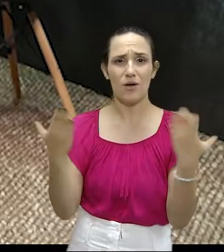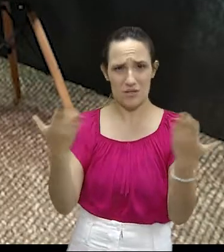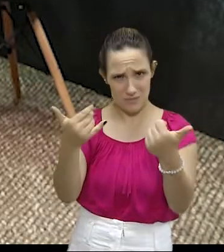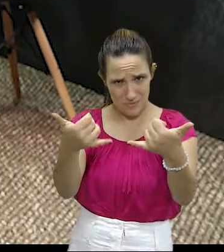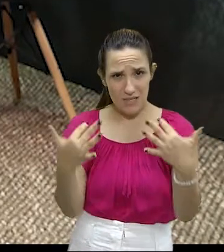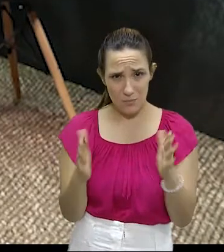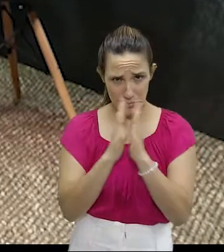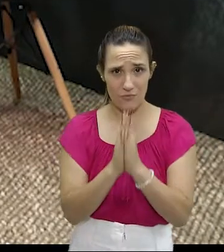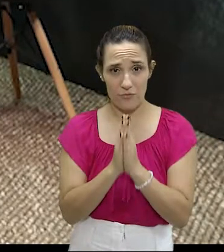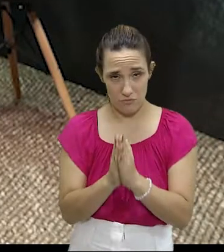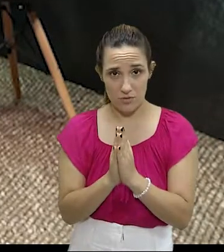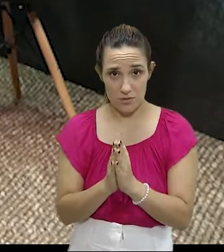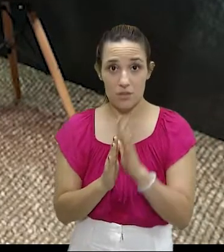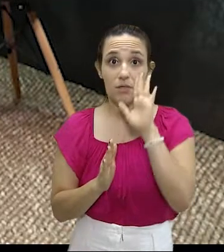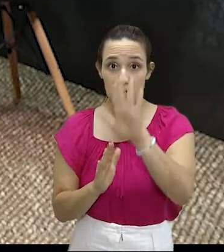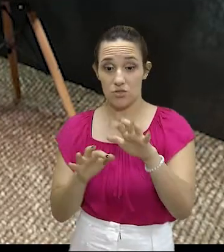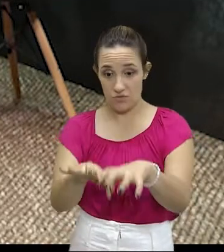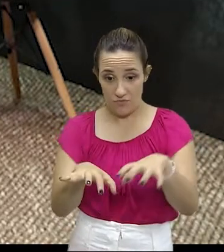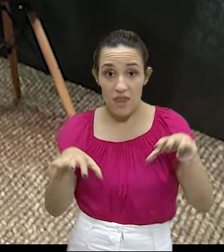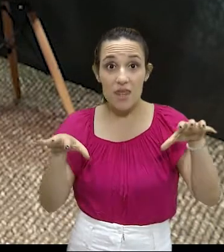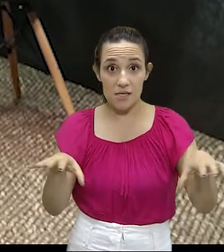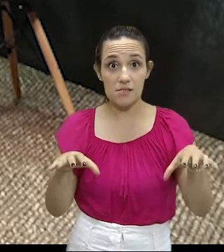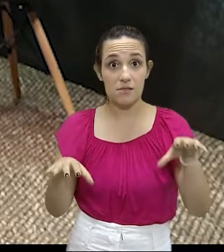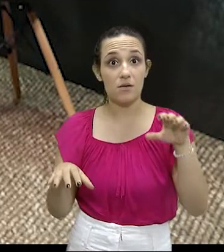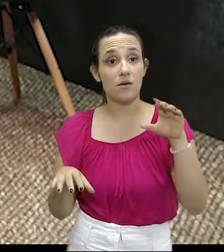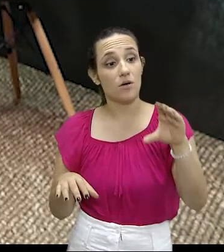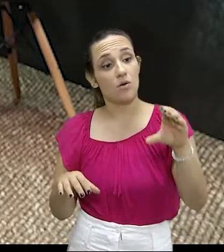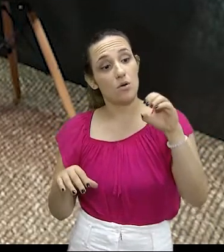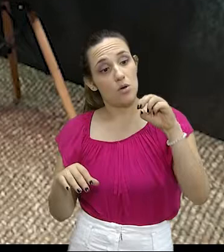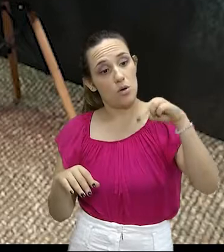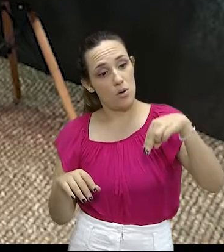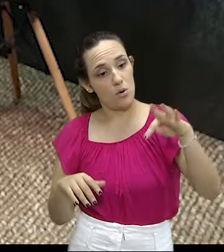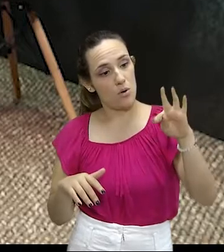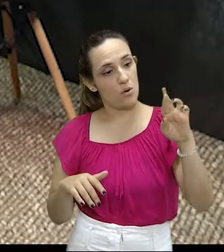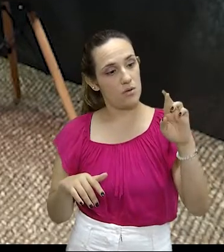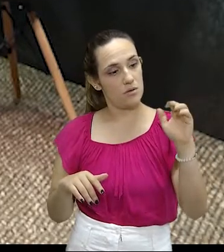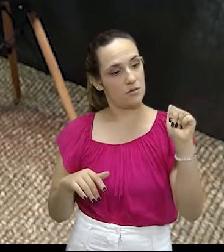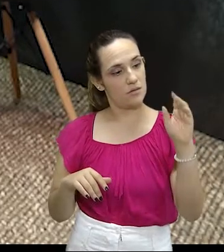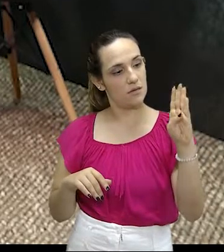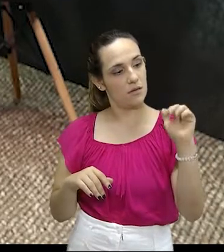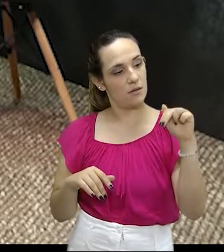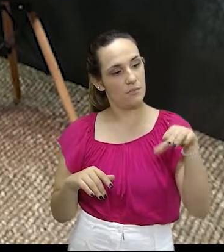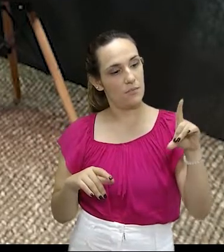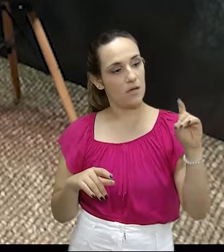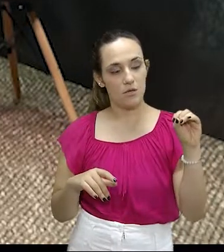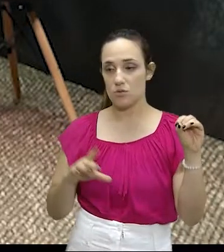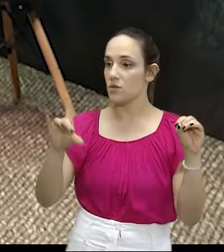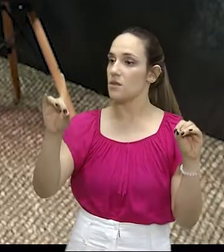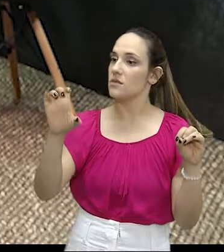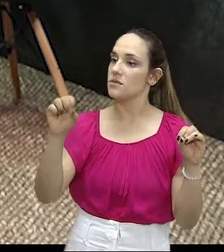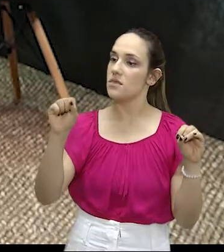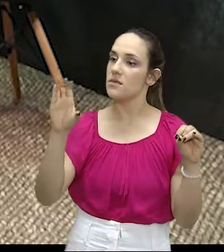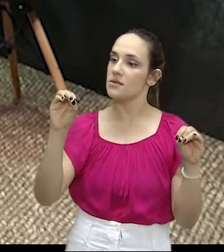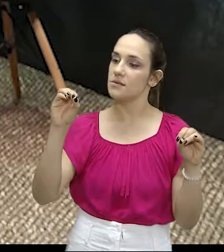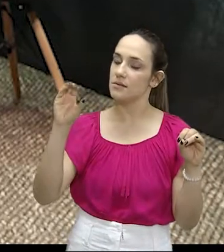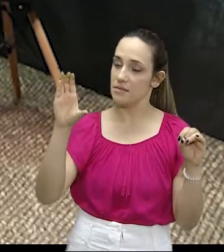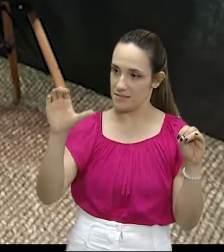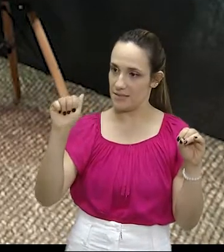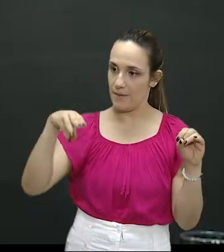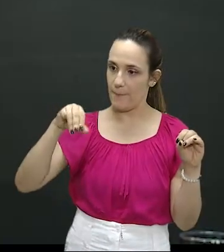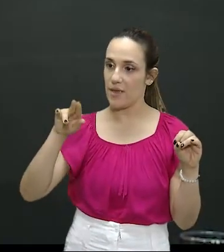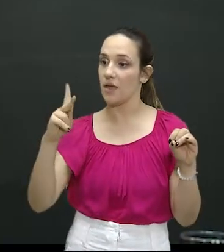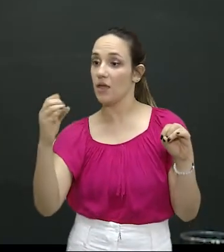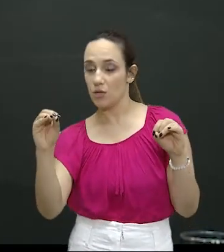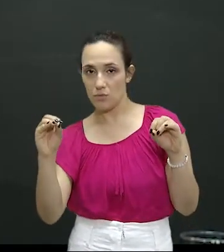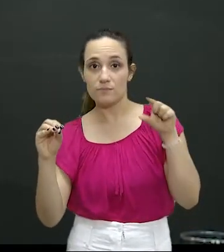falasse novamente. O senhor poderia nos explicar qual a diferença entre o contrabando e descaminho? É, o contrabando é a entrada em território nacional